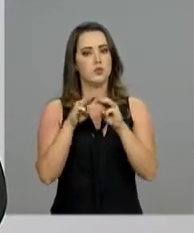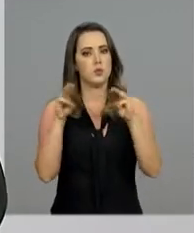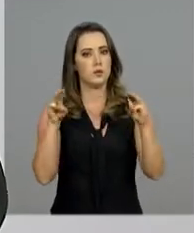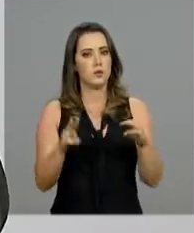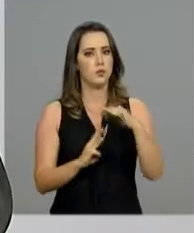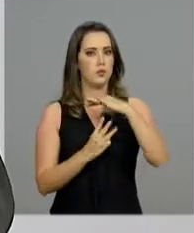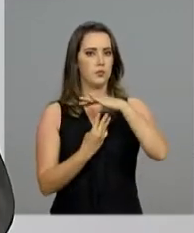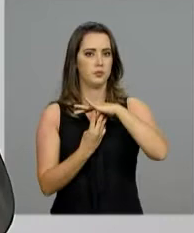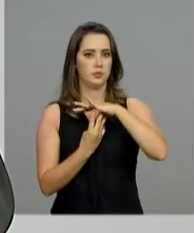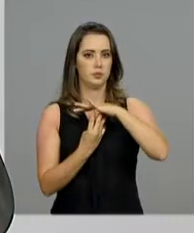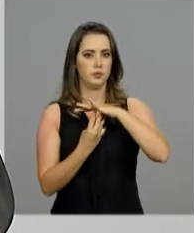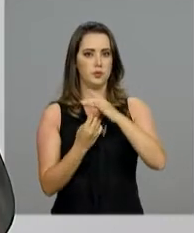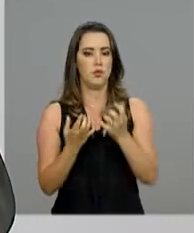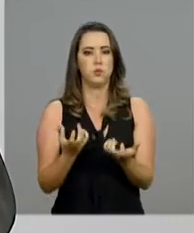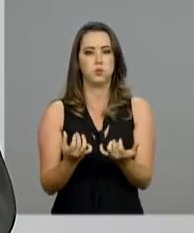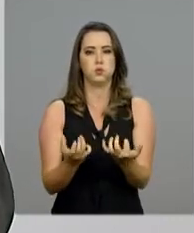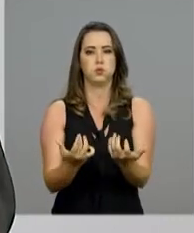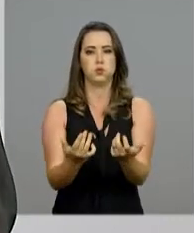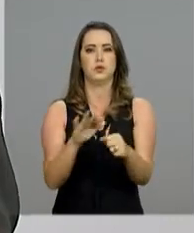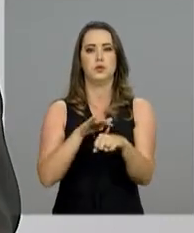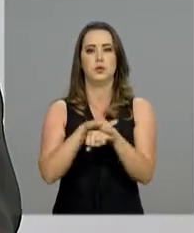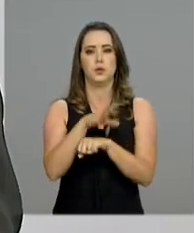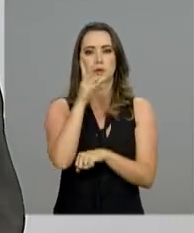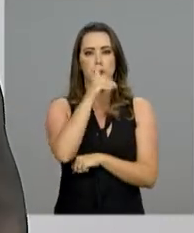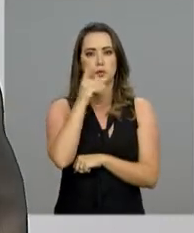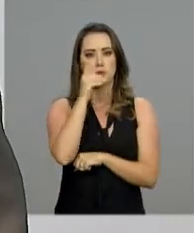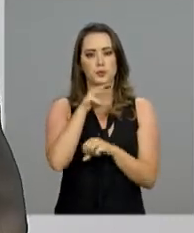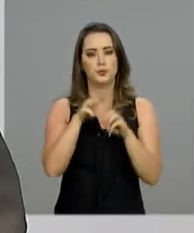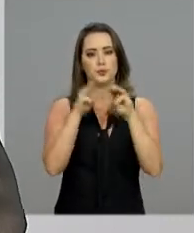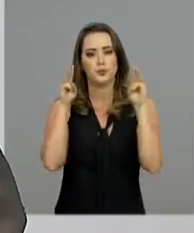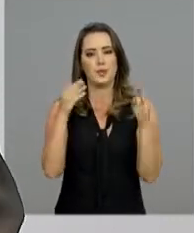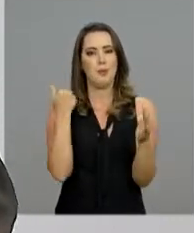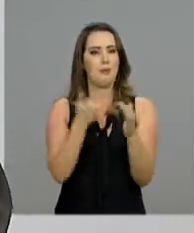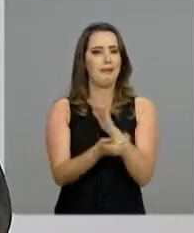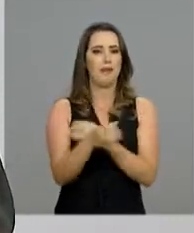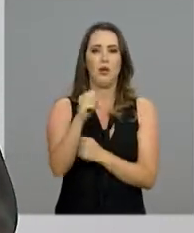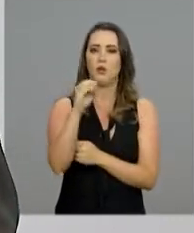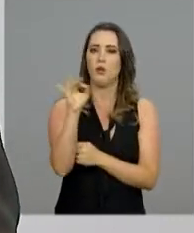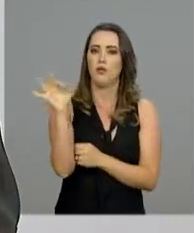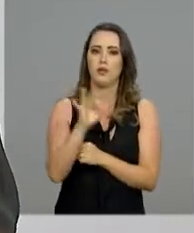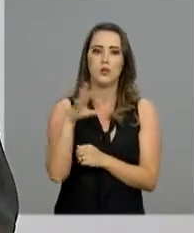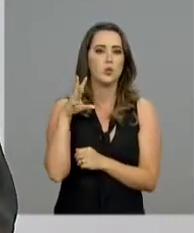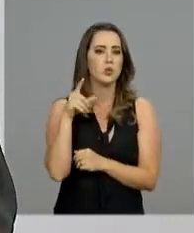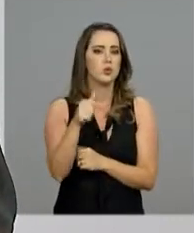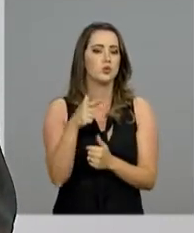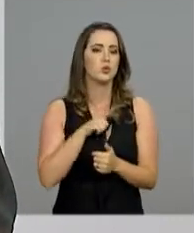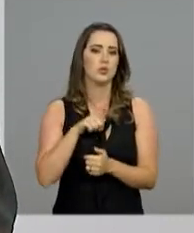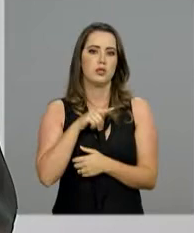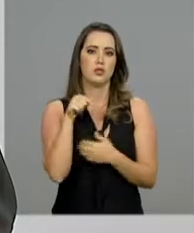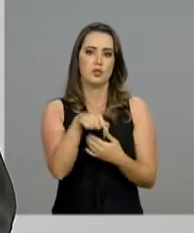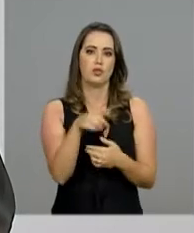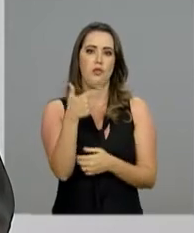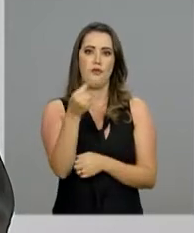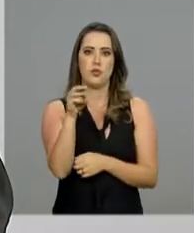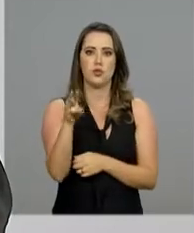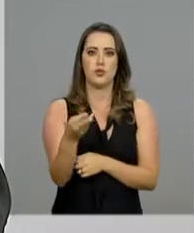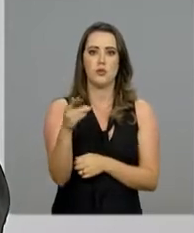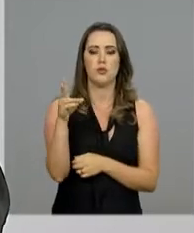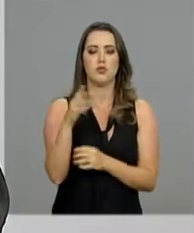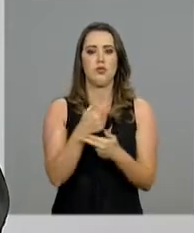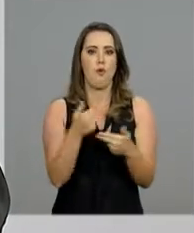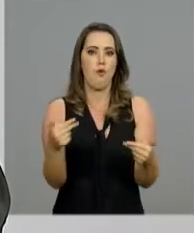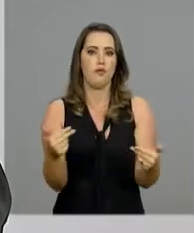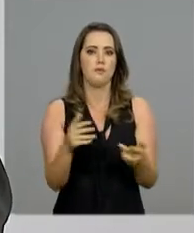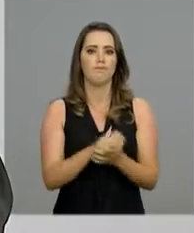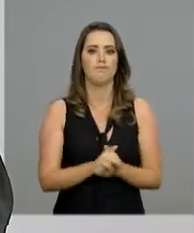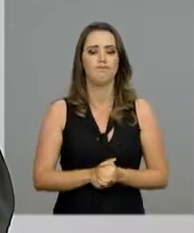Nacional. Atingido por um incêndio na noite de domingo, o museu perdeu 90% do acervo que era formado por cerca de 20 milhões